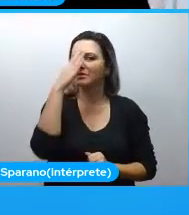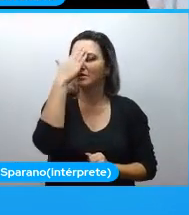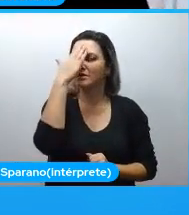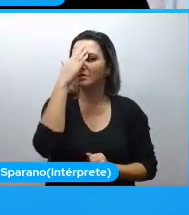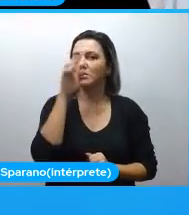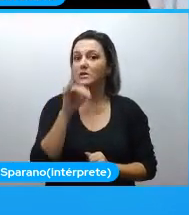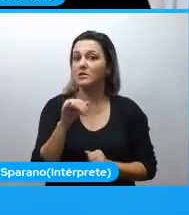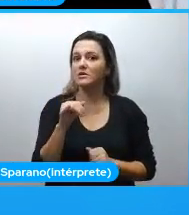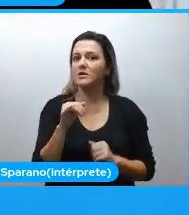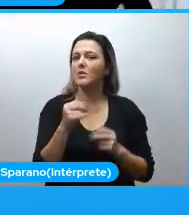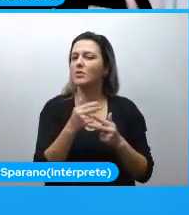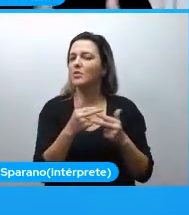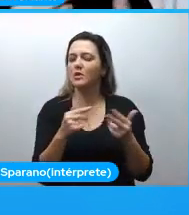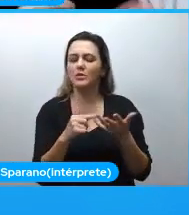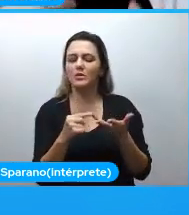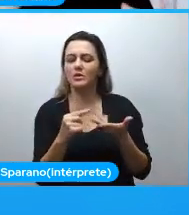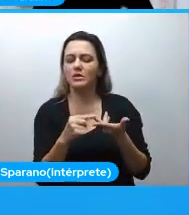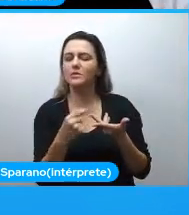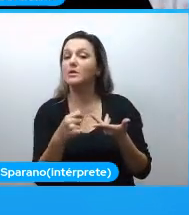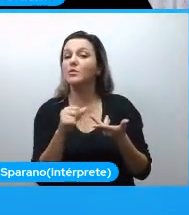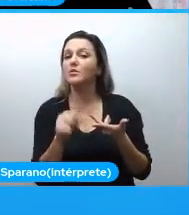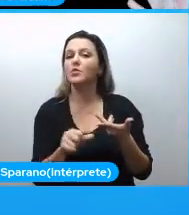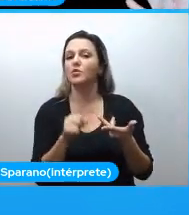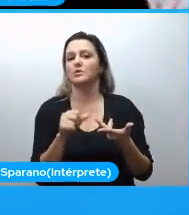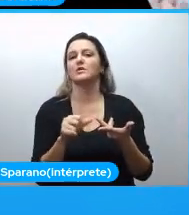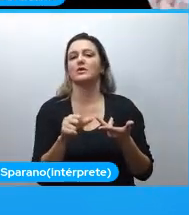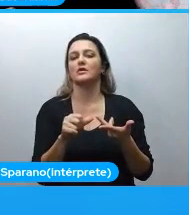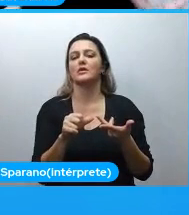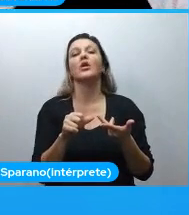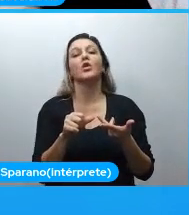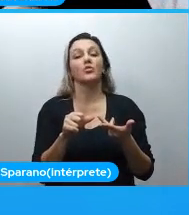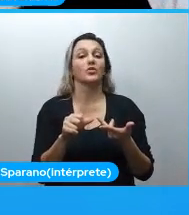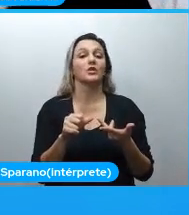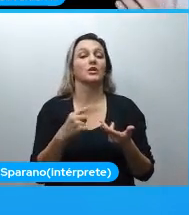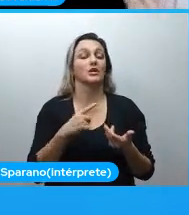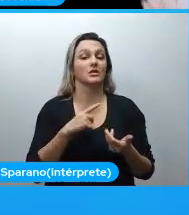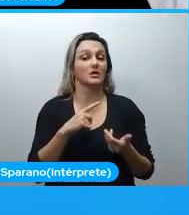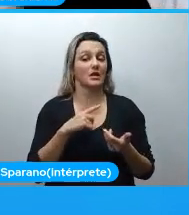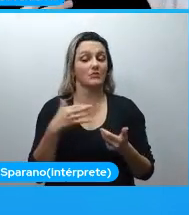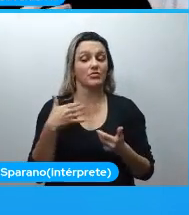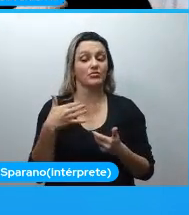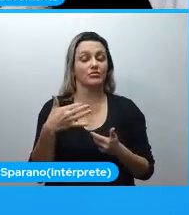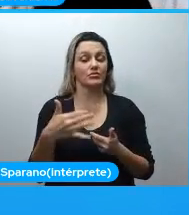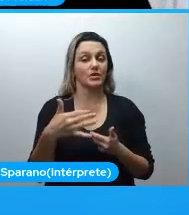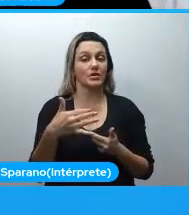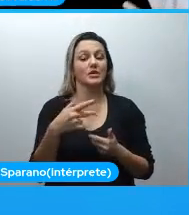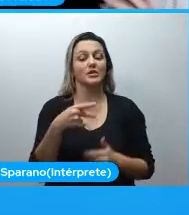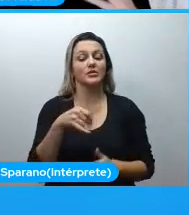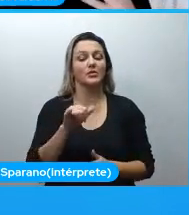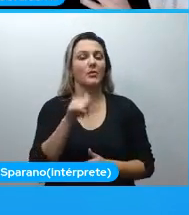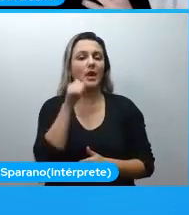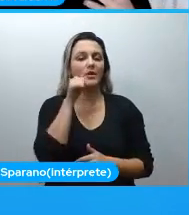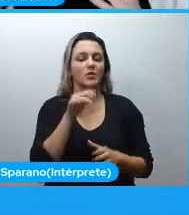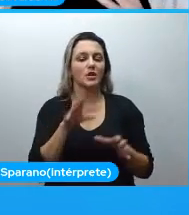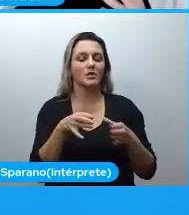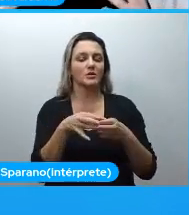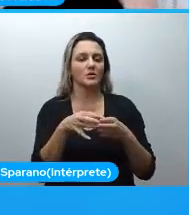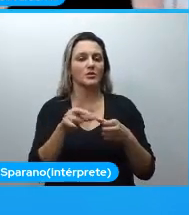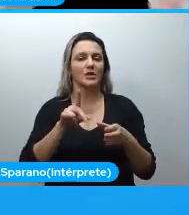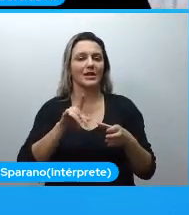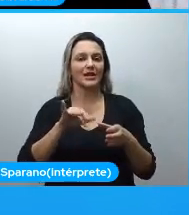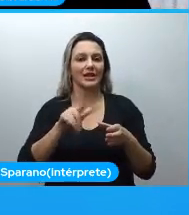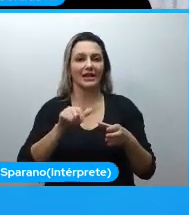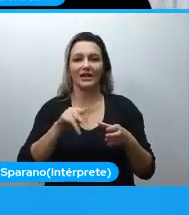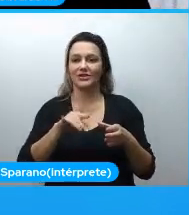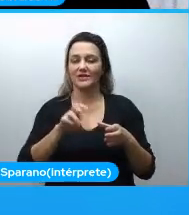precisa mudar. Porque durante a existência do Pilates, eu acredito que vários pontos foram sendo percebidos como problemáticos ou como